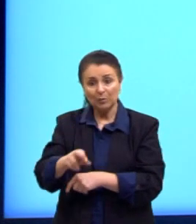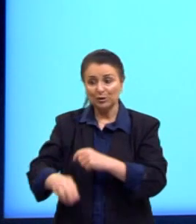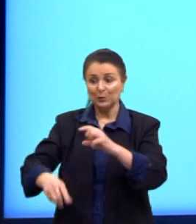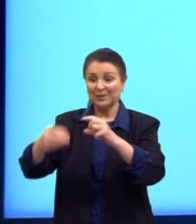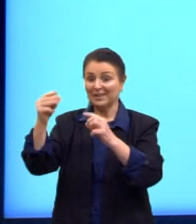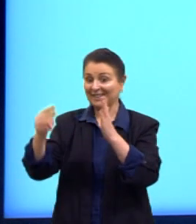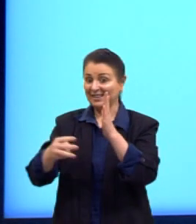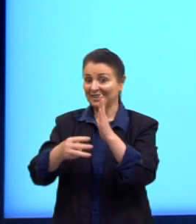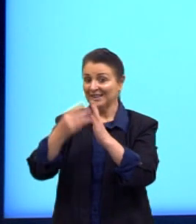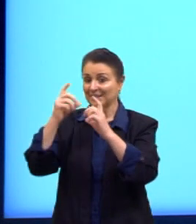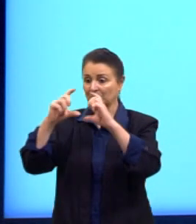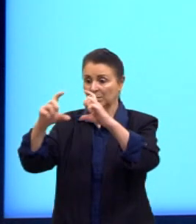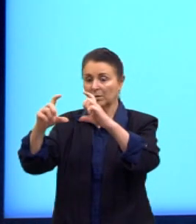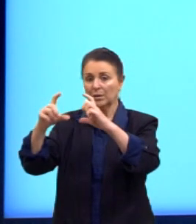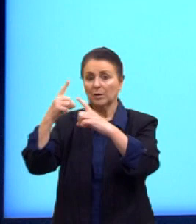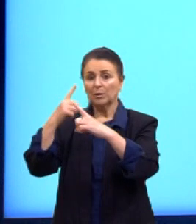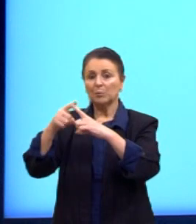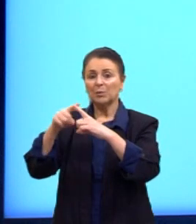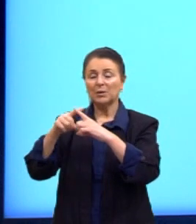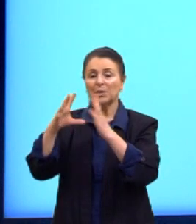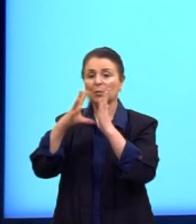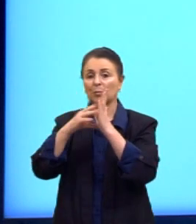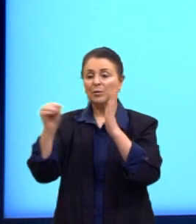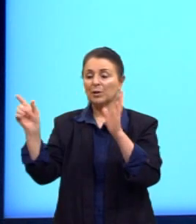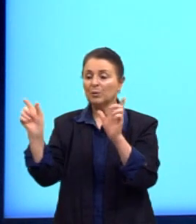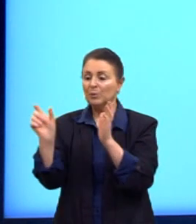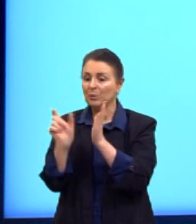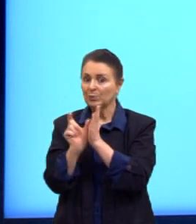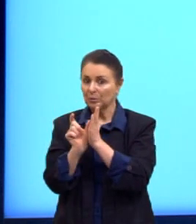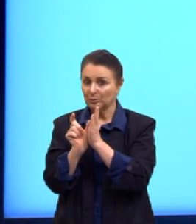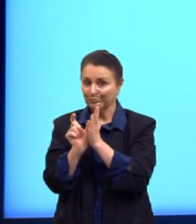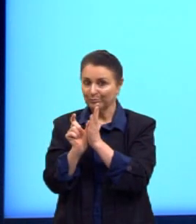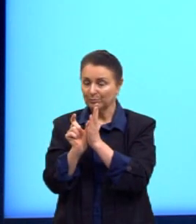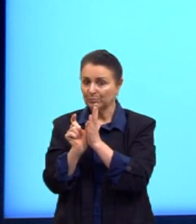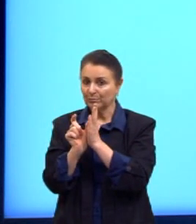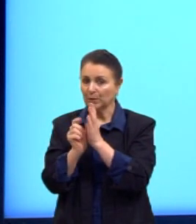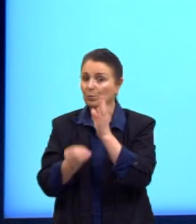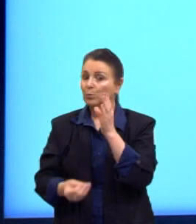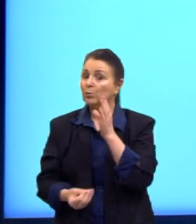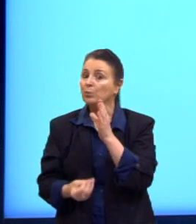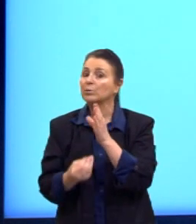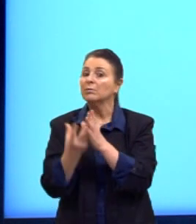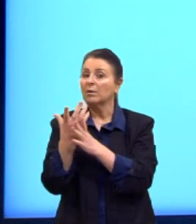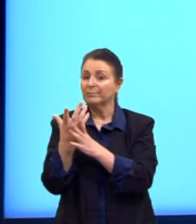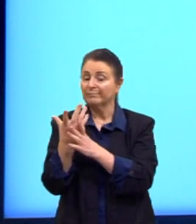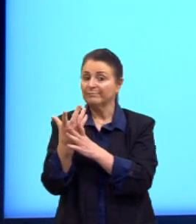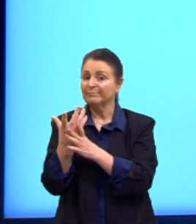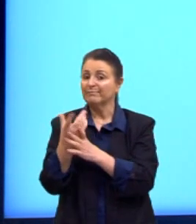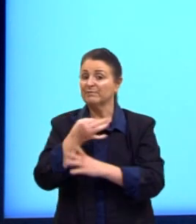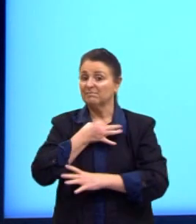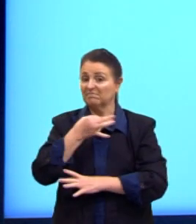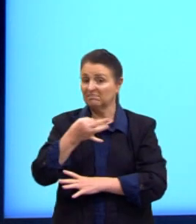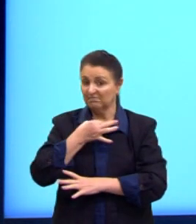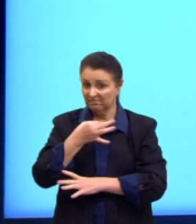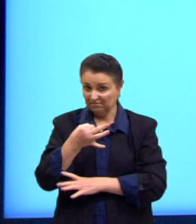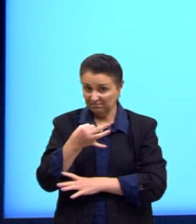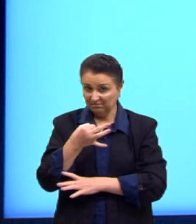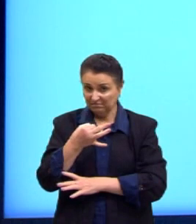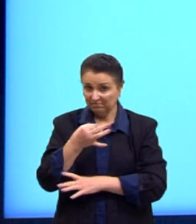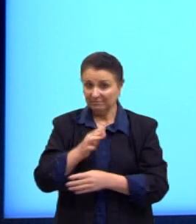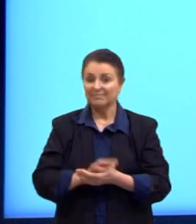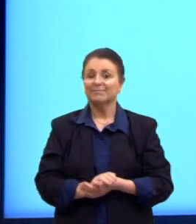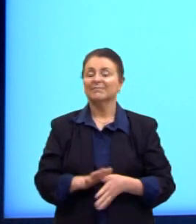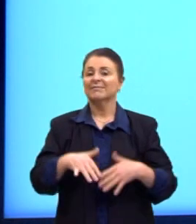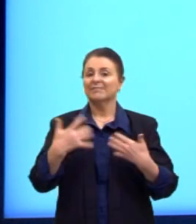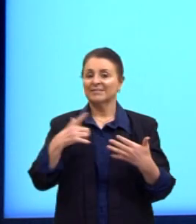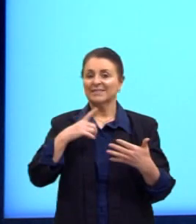quadrinho. Porque é um modelo reduzido. O original é um desastre. Então, aqui a